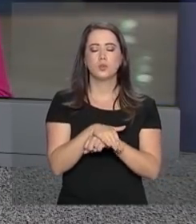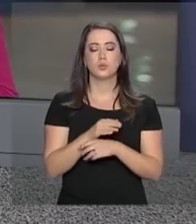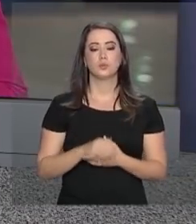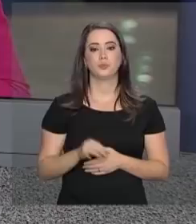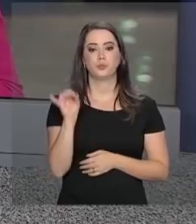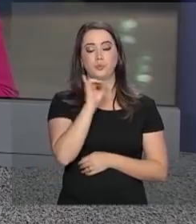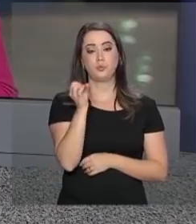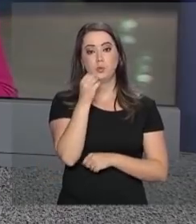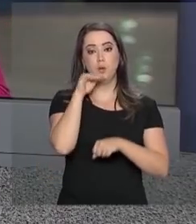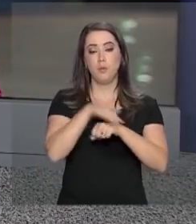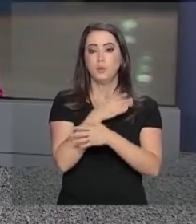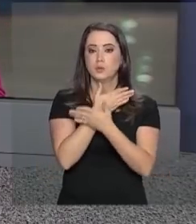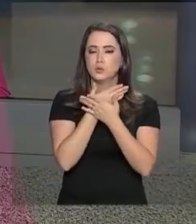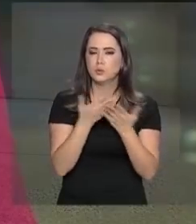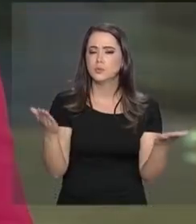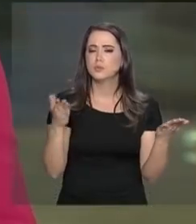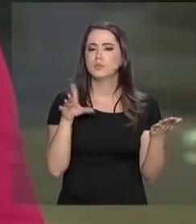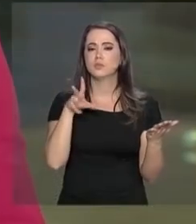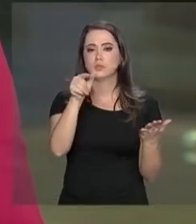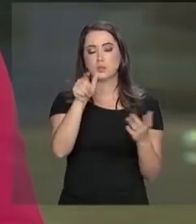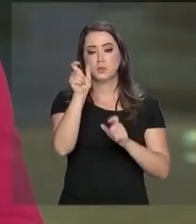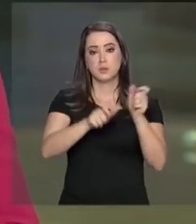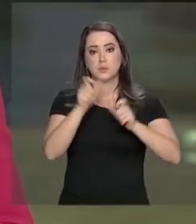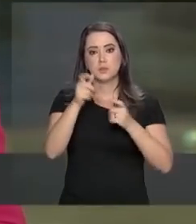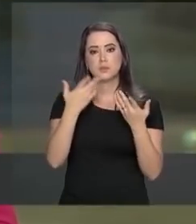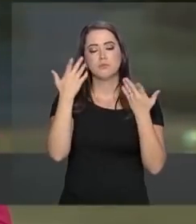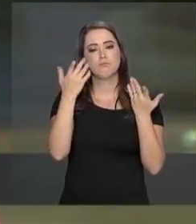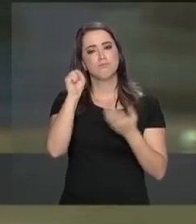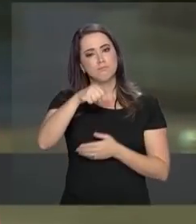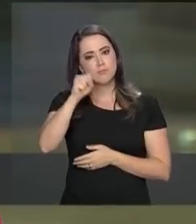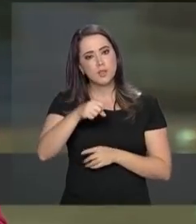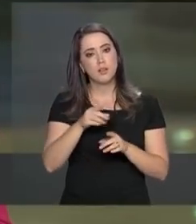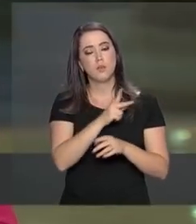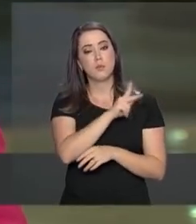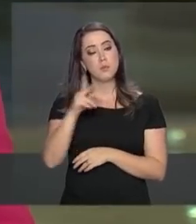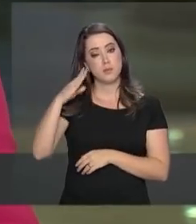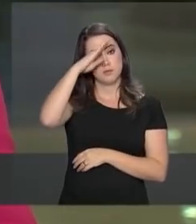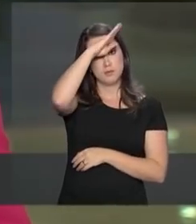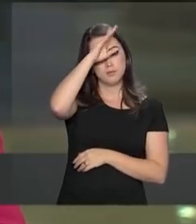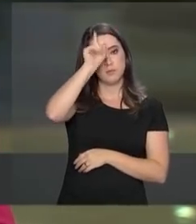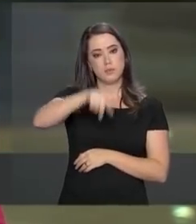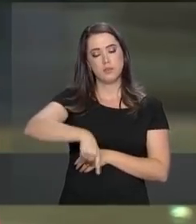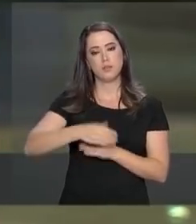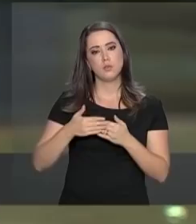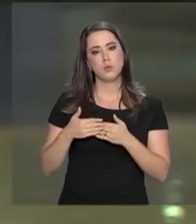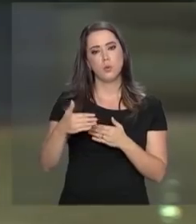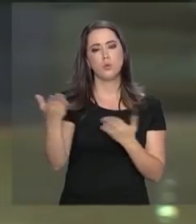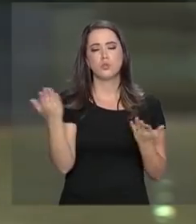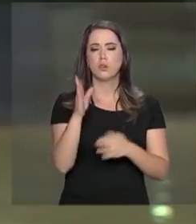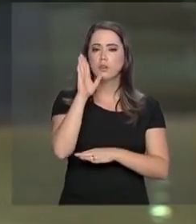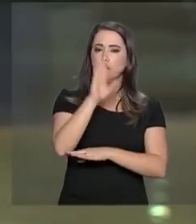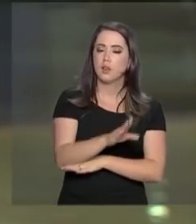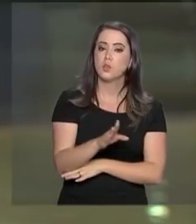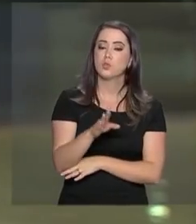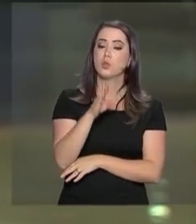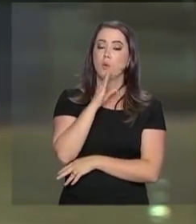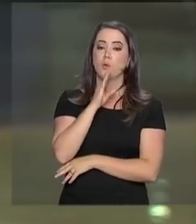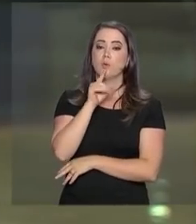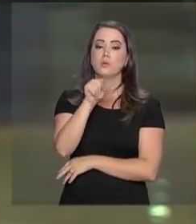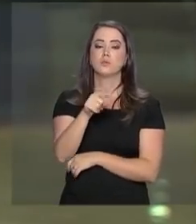Oi, Alessandra. Boa noite para você, boa noite a todos. É isso mesmo, o presidente Jair Bolsonaro foi hoje à tarde conhecer